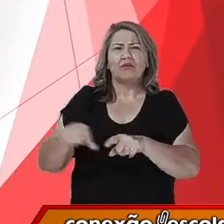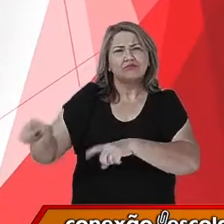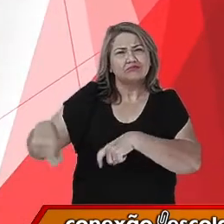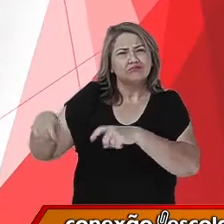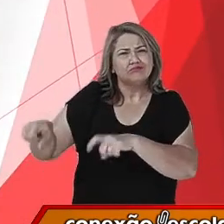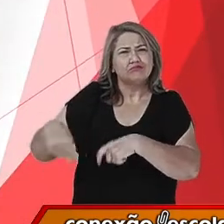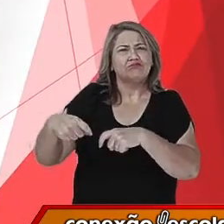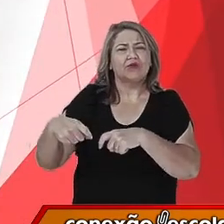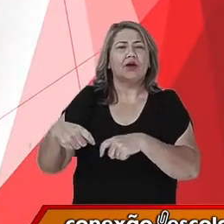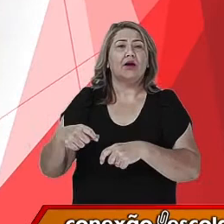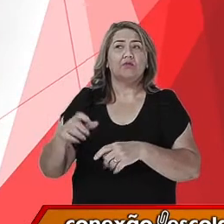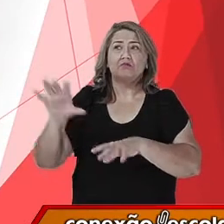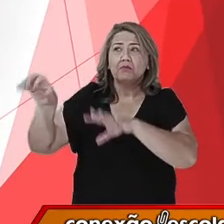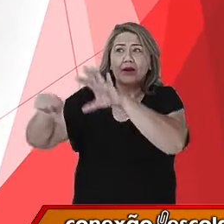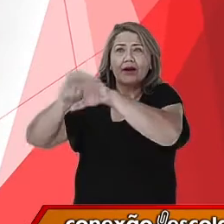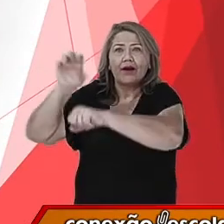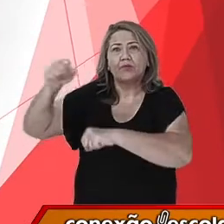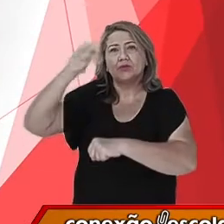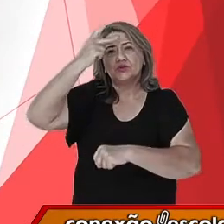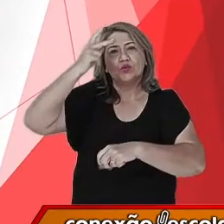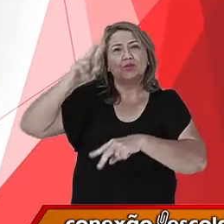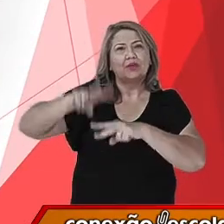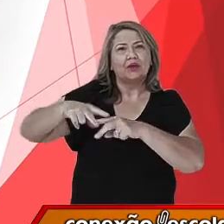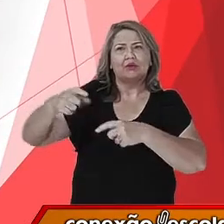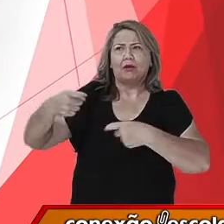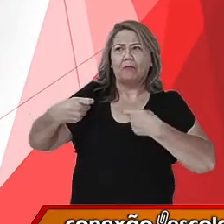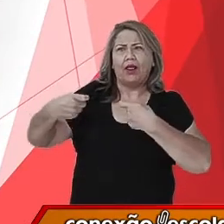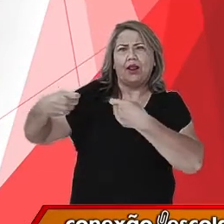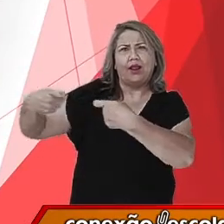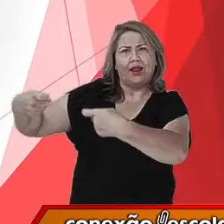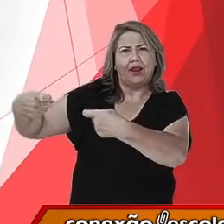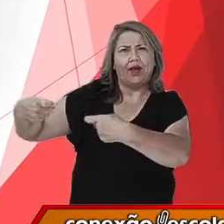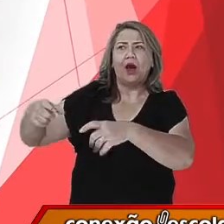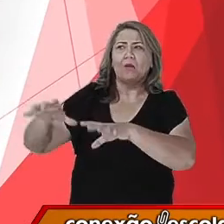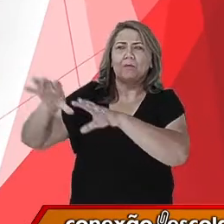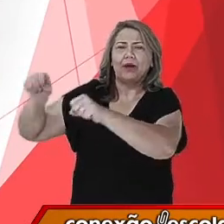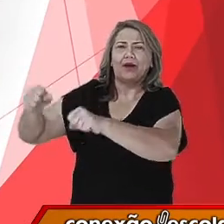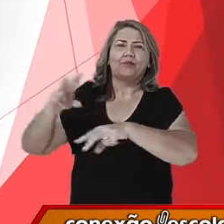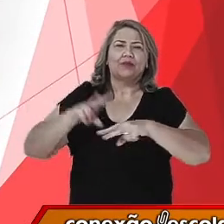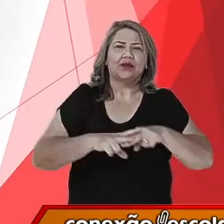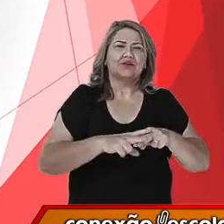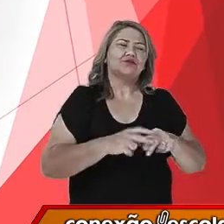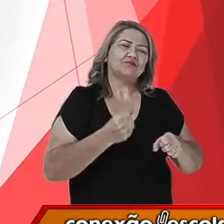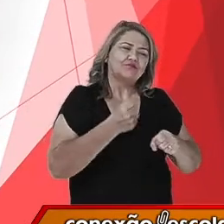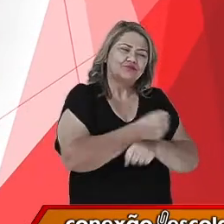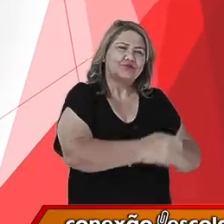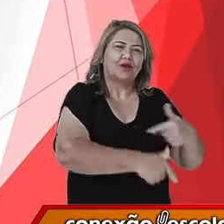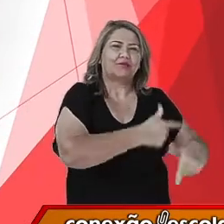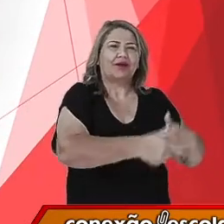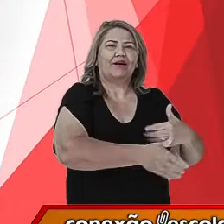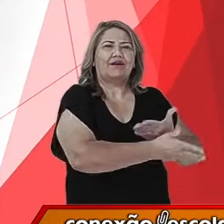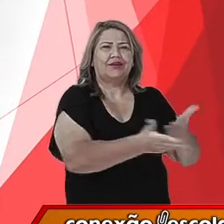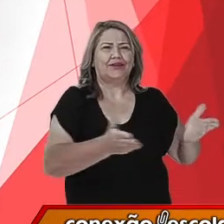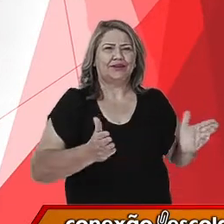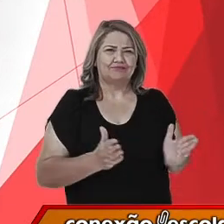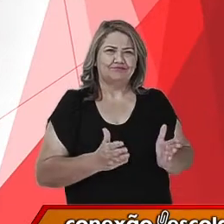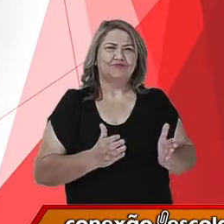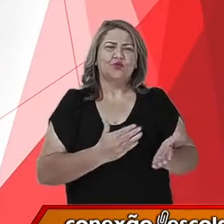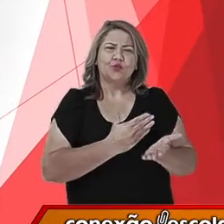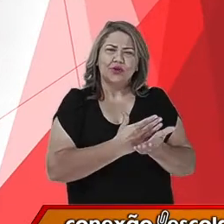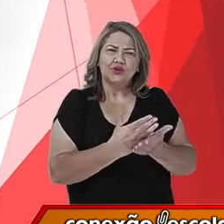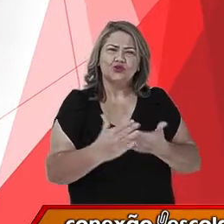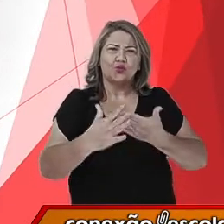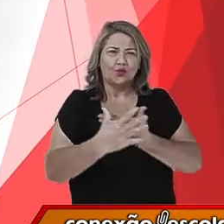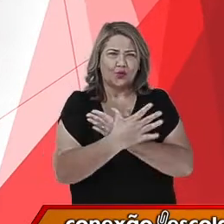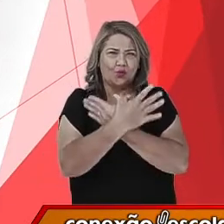prisioneiros de guerra, ou seja, a tribo que tinha maior prepoderância nesse momento eram os Astecas e eles começaram, então, a